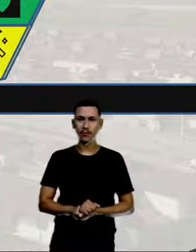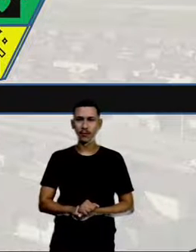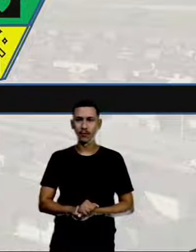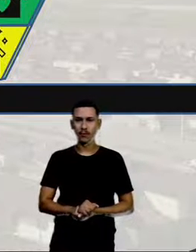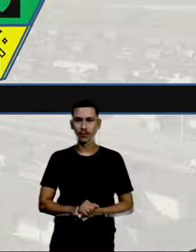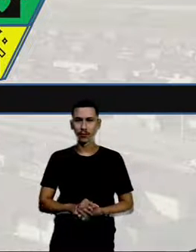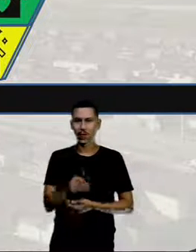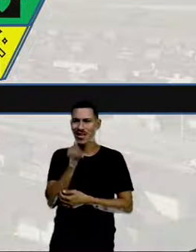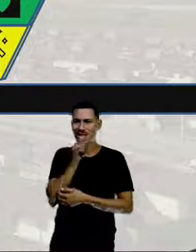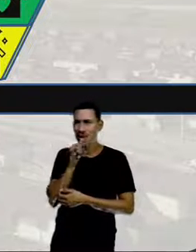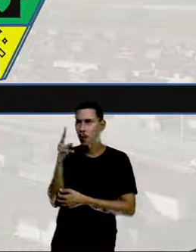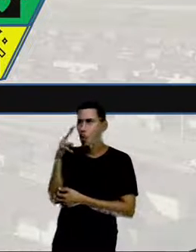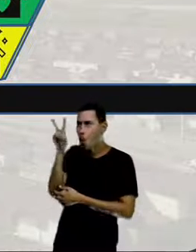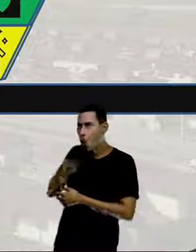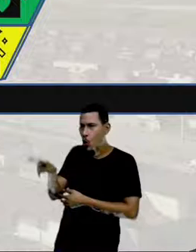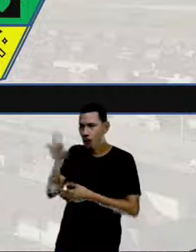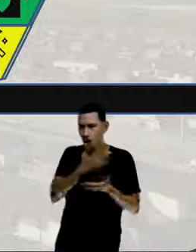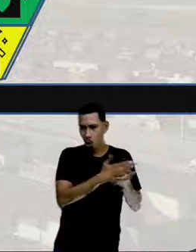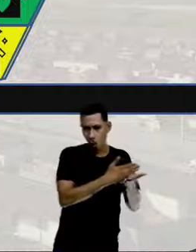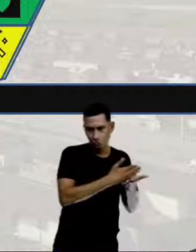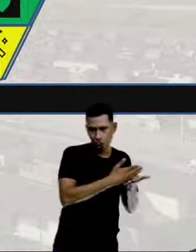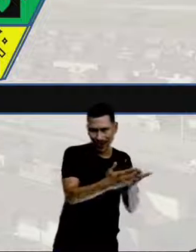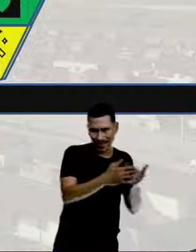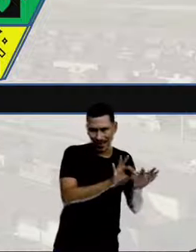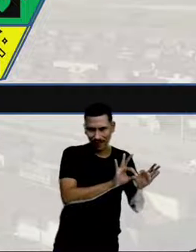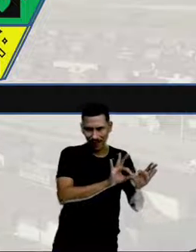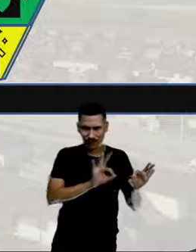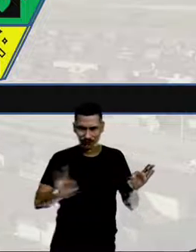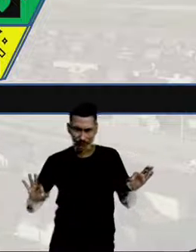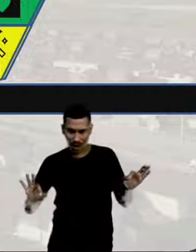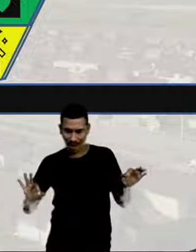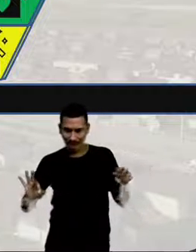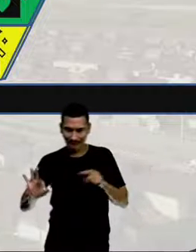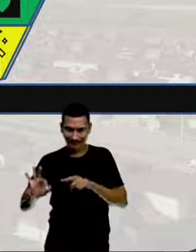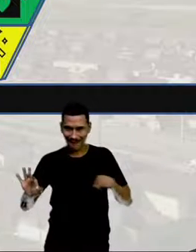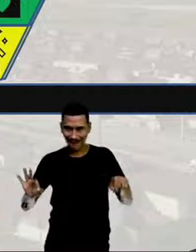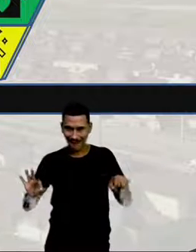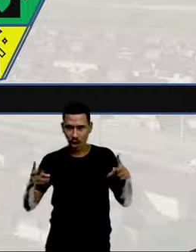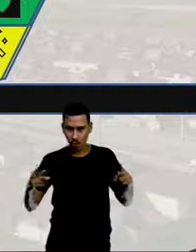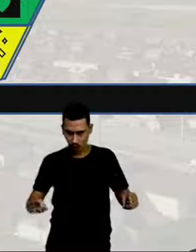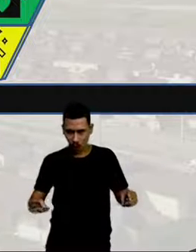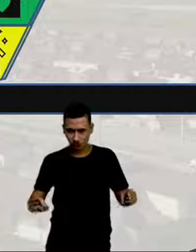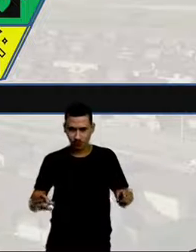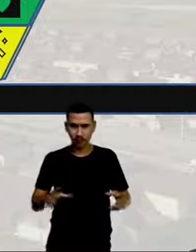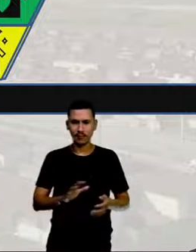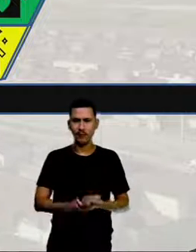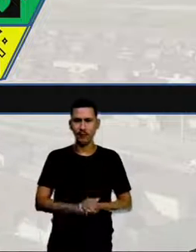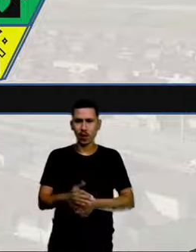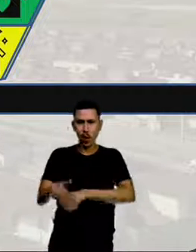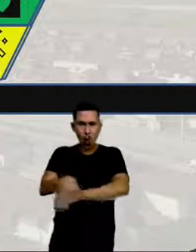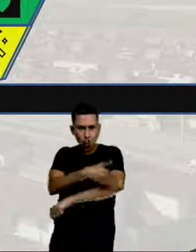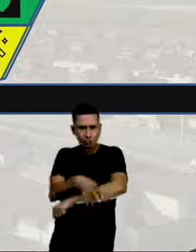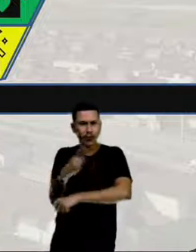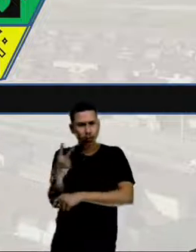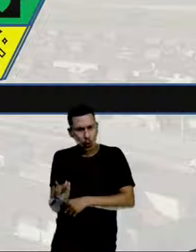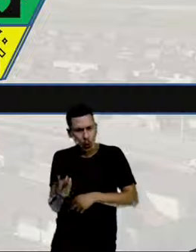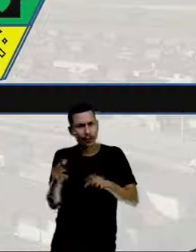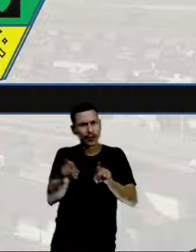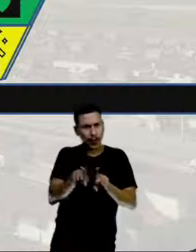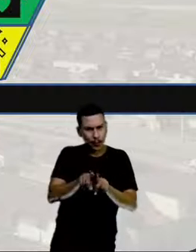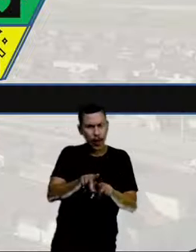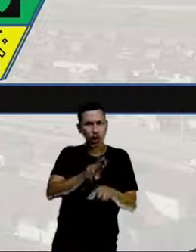tem aqui, ó, eles começam e vem com a mesma distância aqui. Essas duas ruas aqui, elas também são